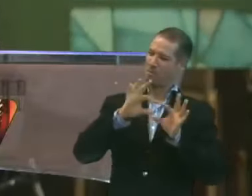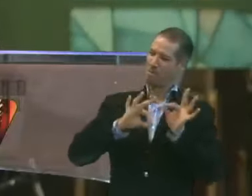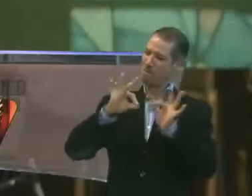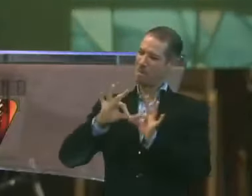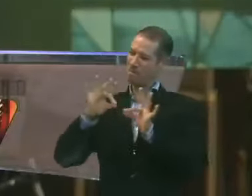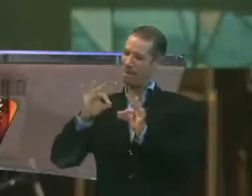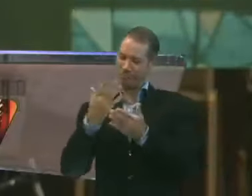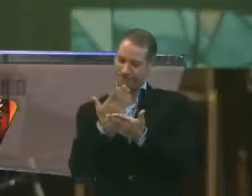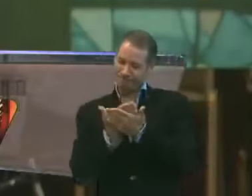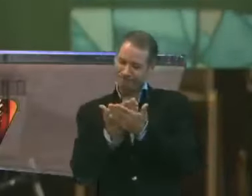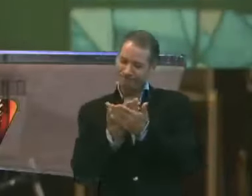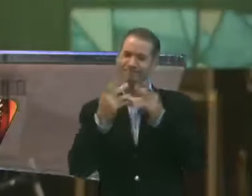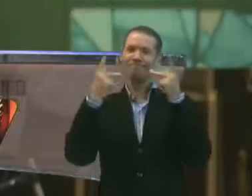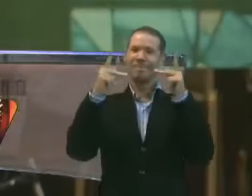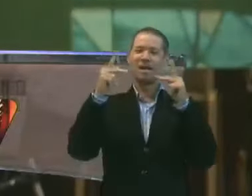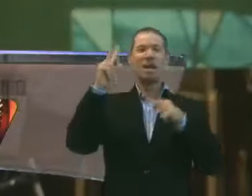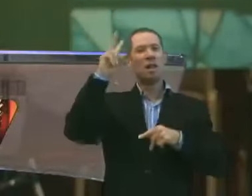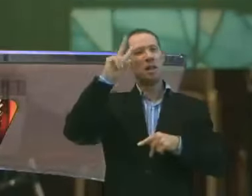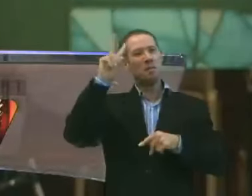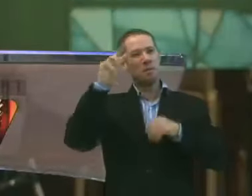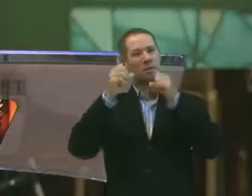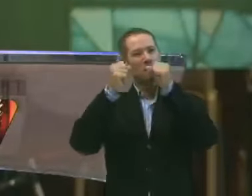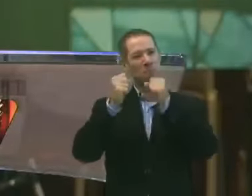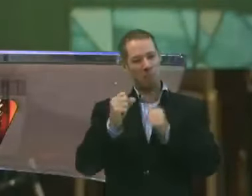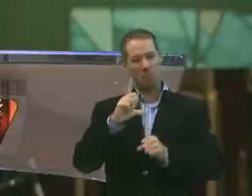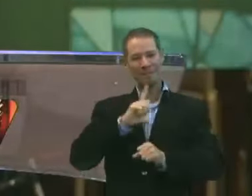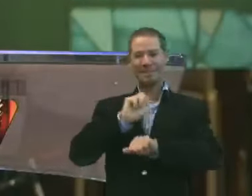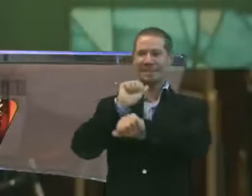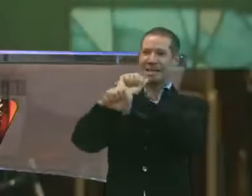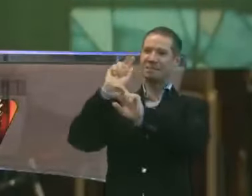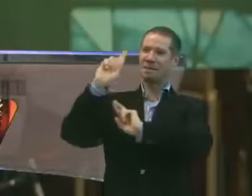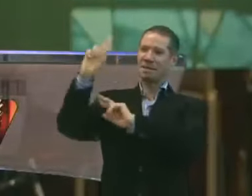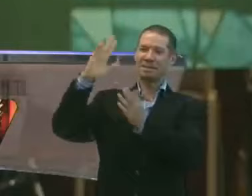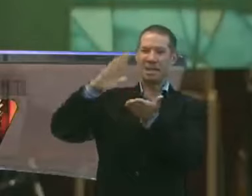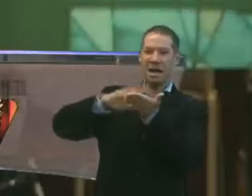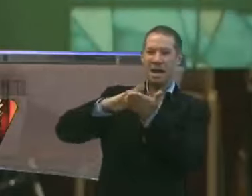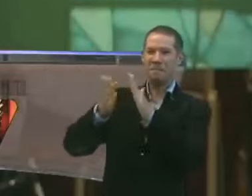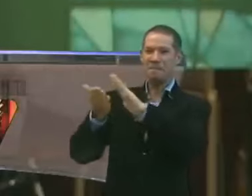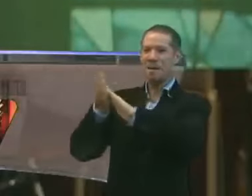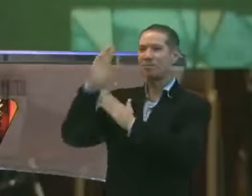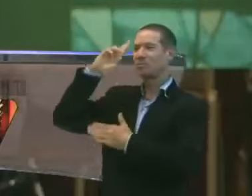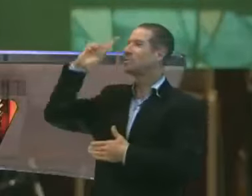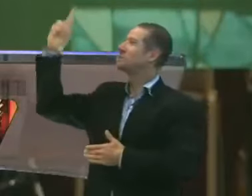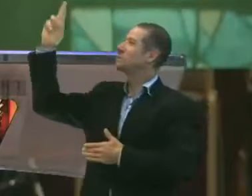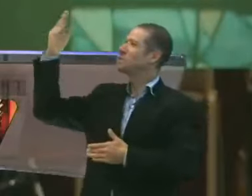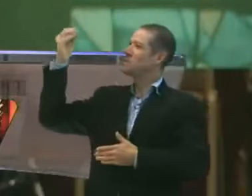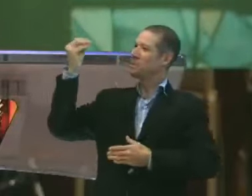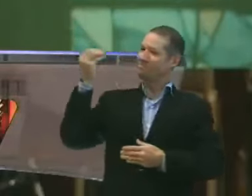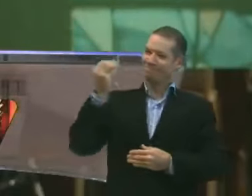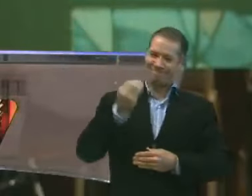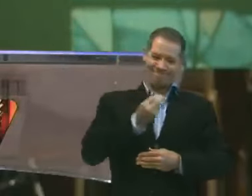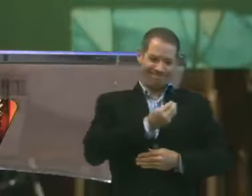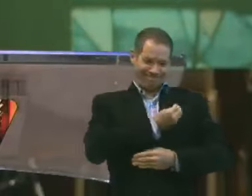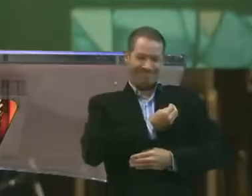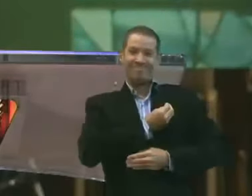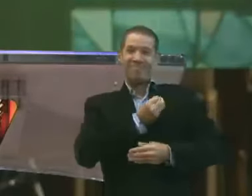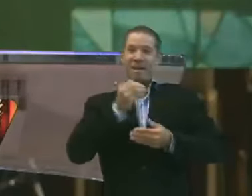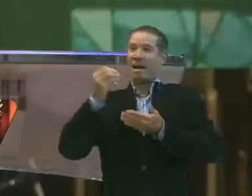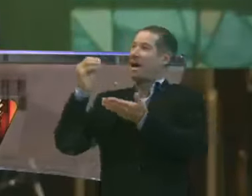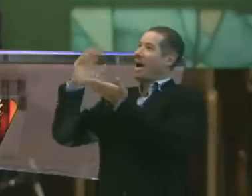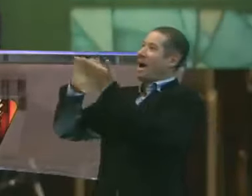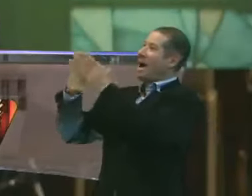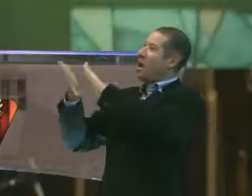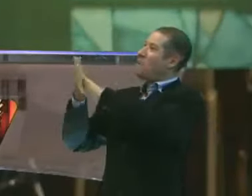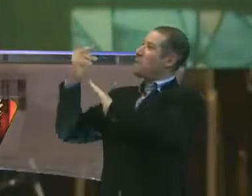esse sermão, lembrando que eu posso ter esperança, porque as mãos do Senhor estão sobre mim, mas são as mãos do Senhor que